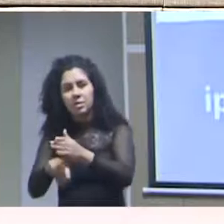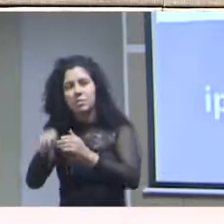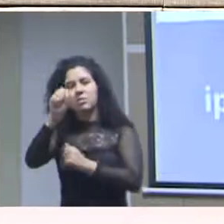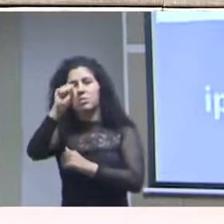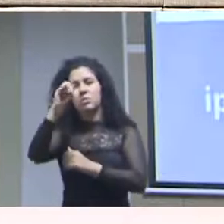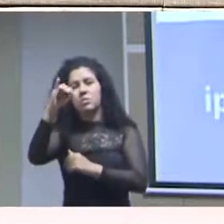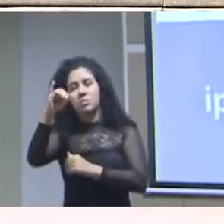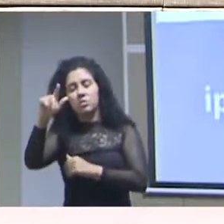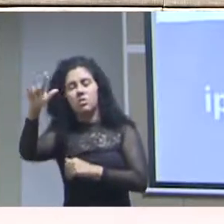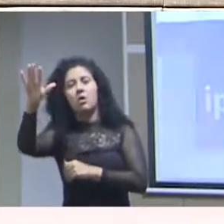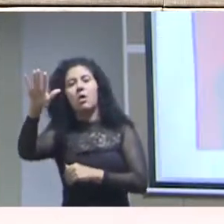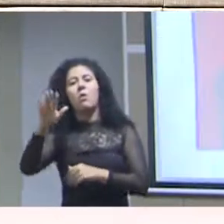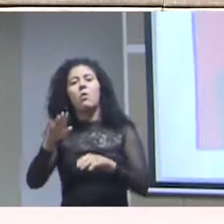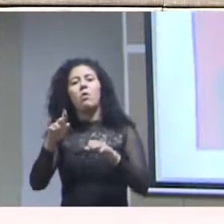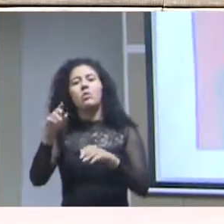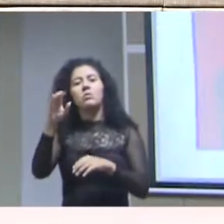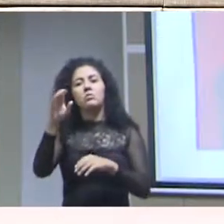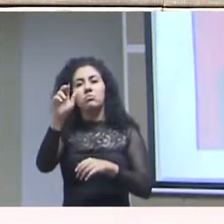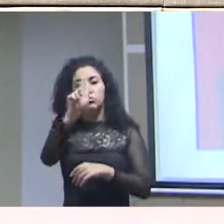sociais em geral